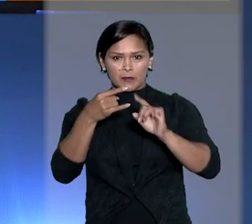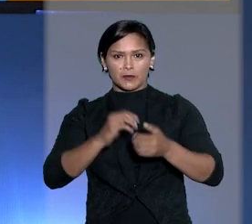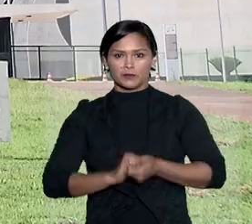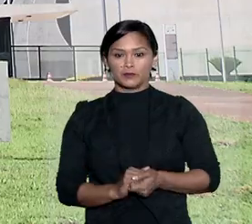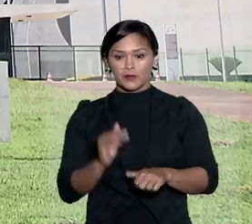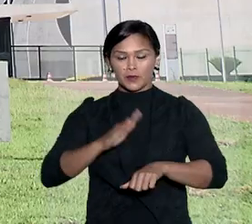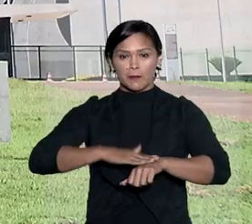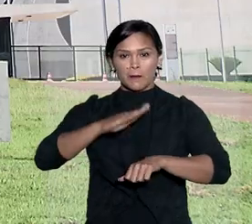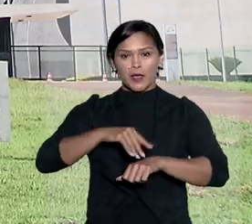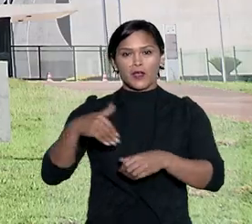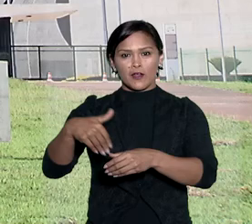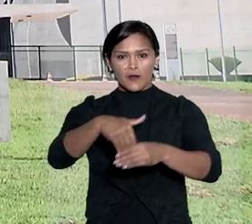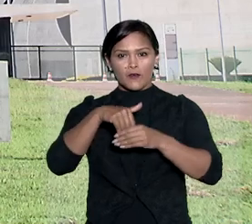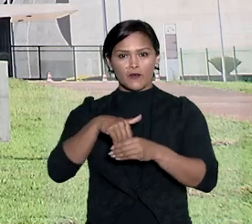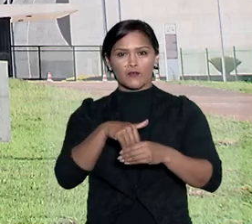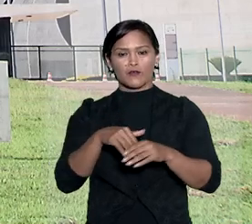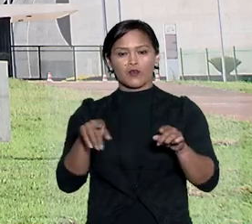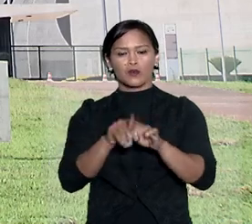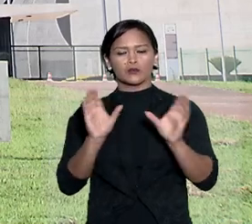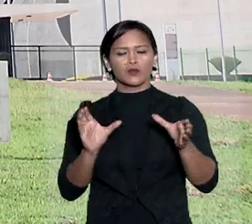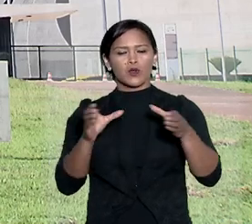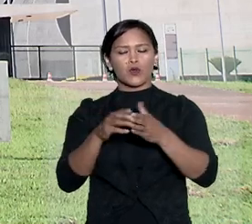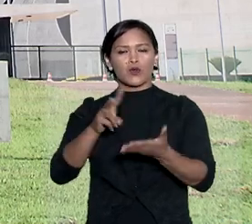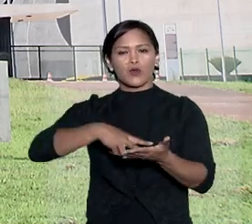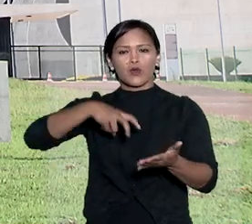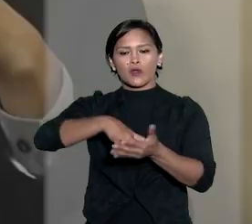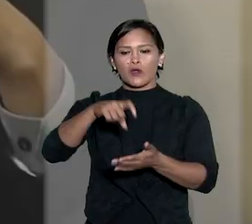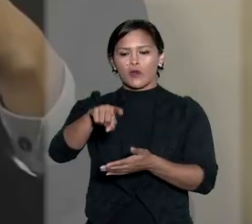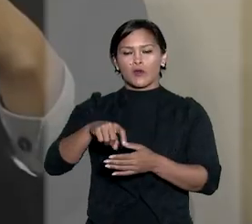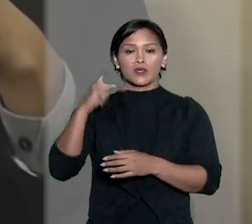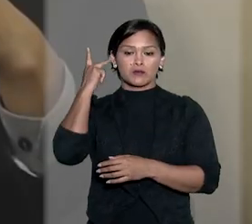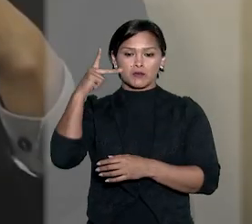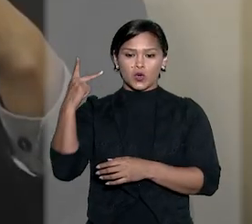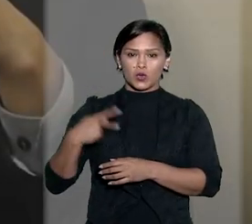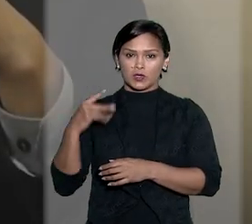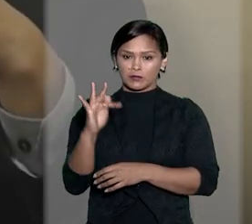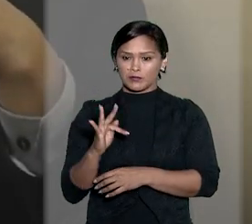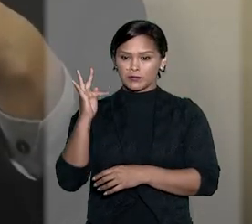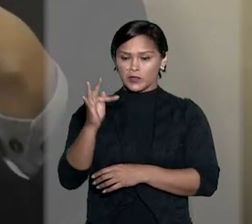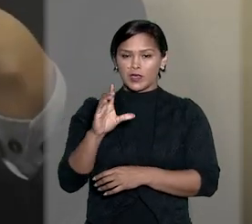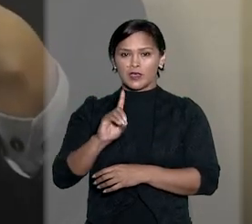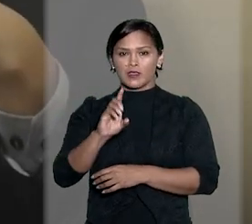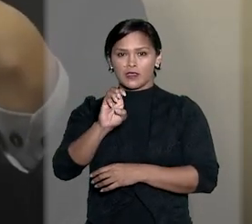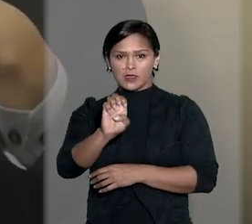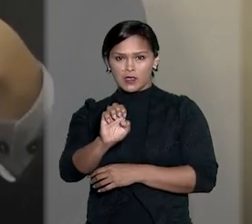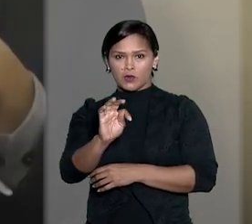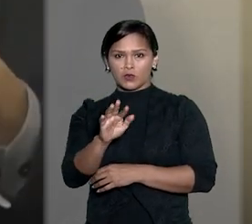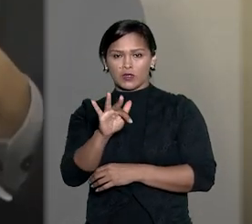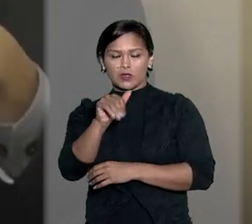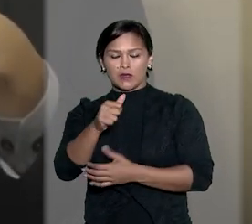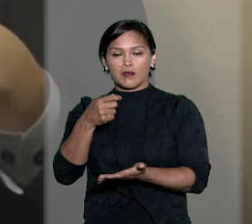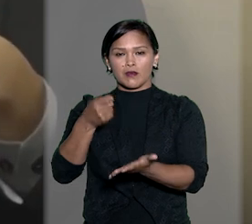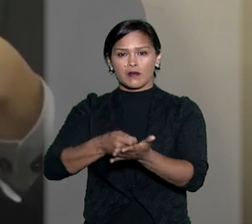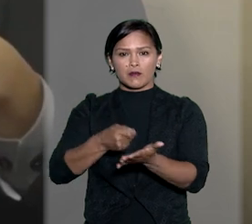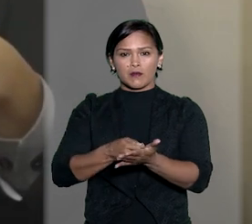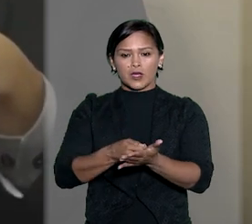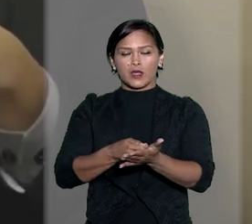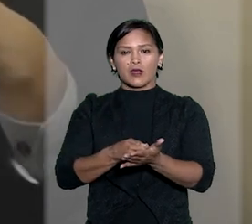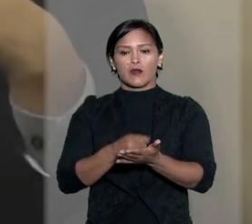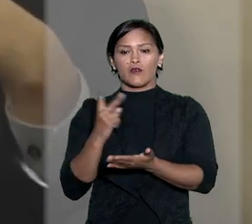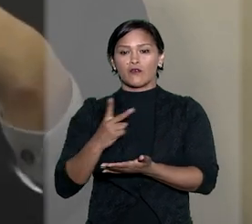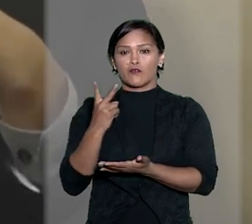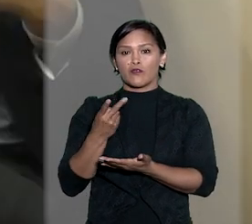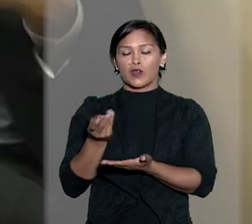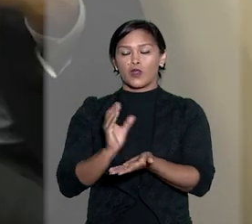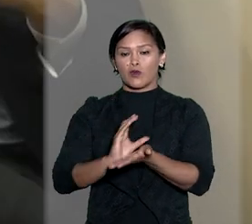Por maioria de votos, o colegiado condenou o ex-procurador da República, Deltan Dallagnol, ao pagamento de